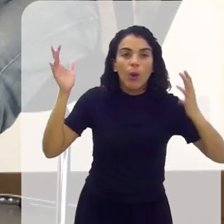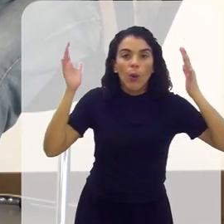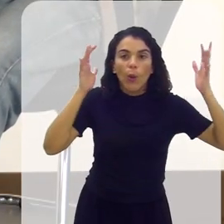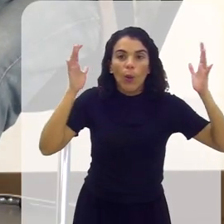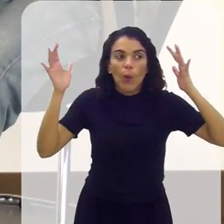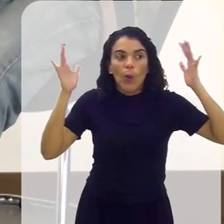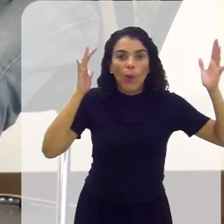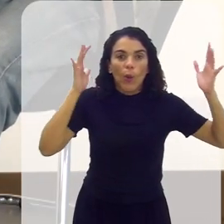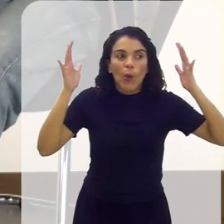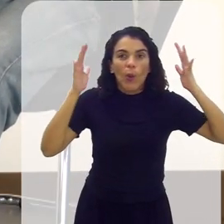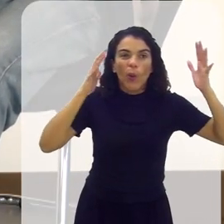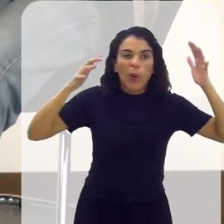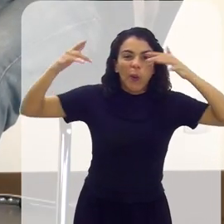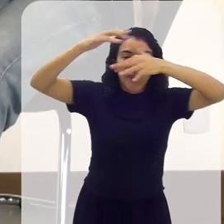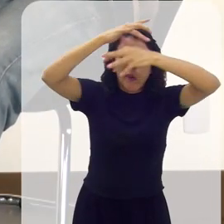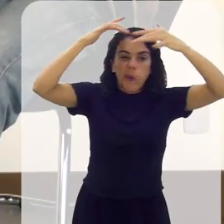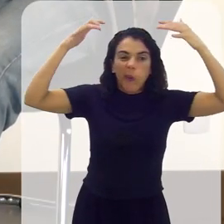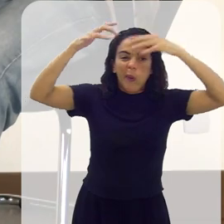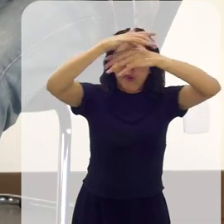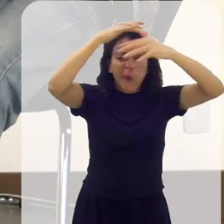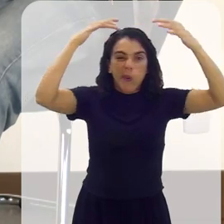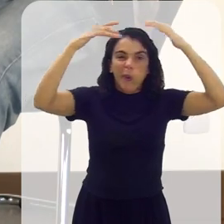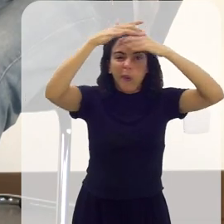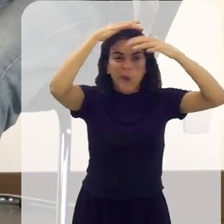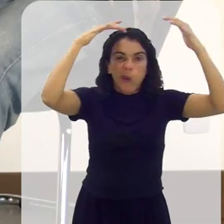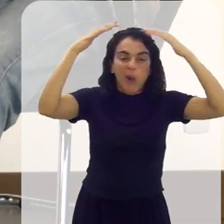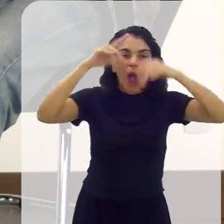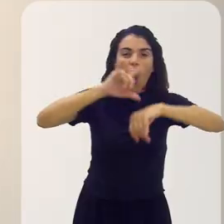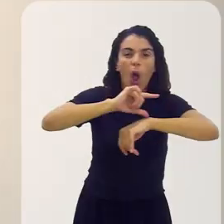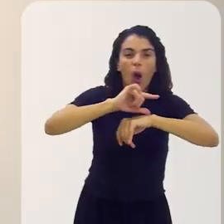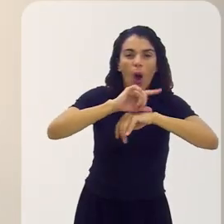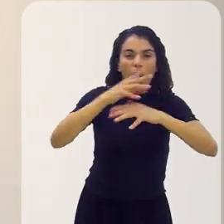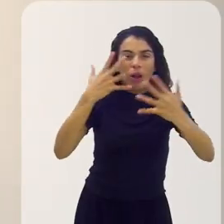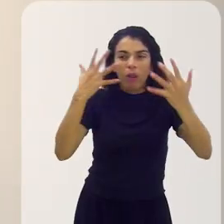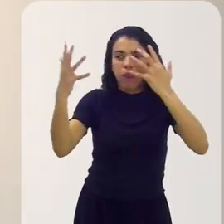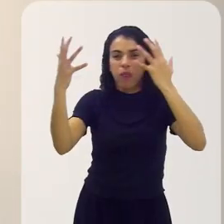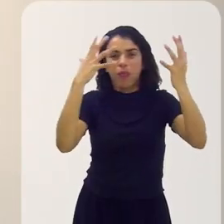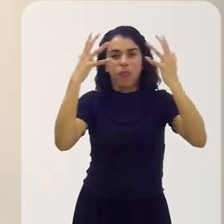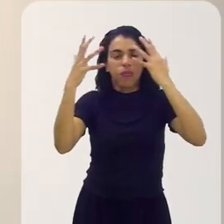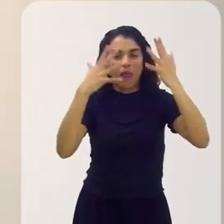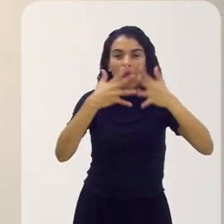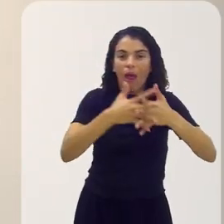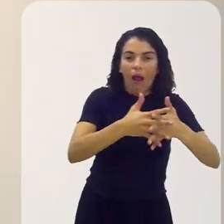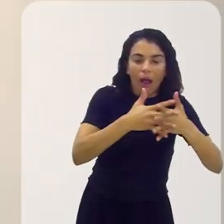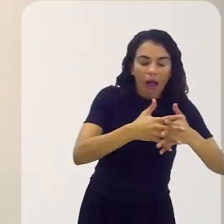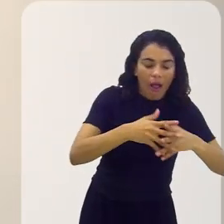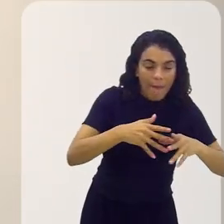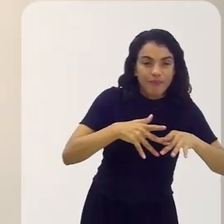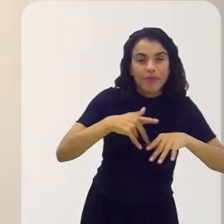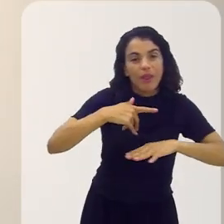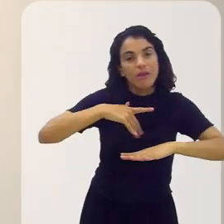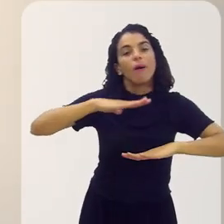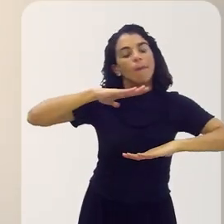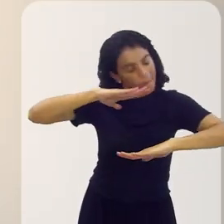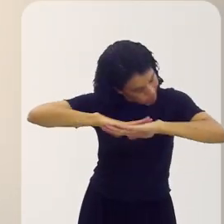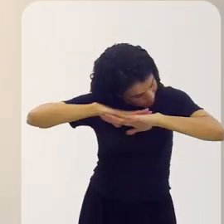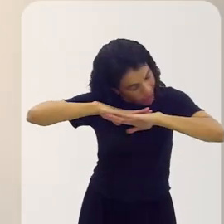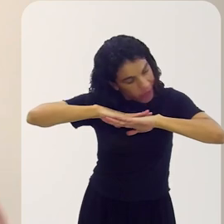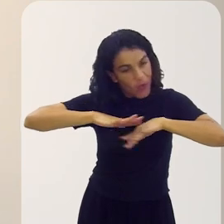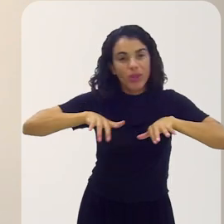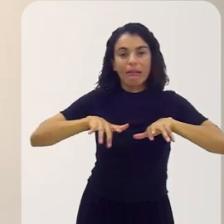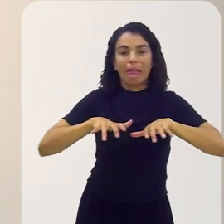na cabeça que as coisas começam a se misturar. Os dias, as horas se misturam, então você já acorda em cima do